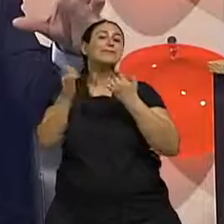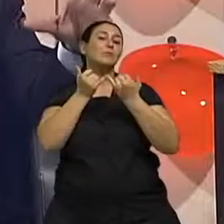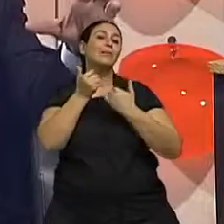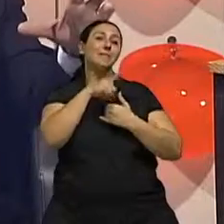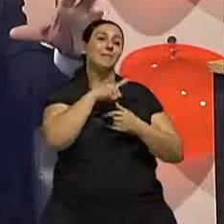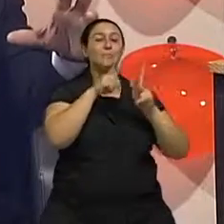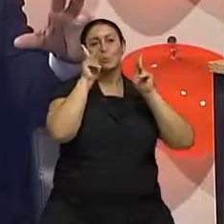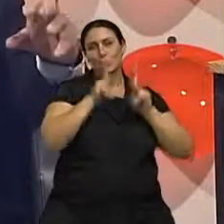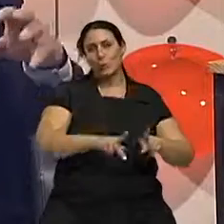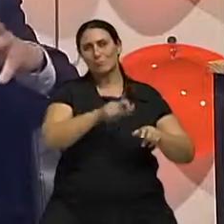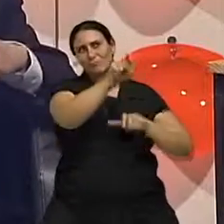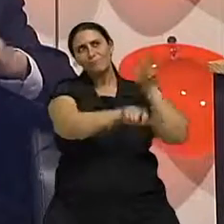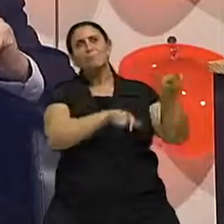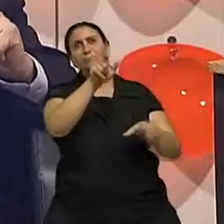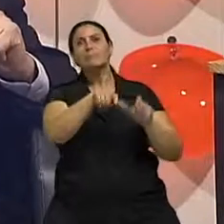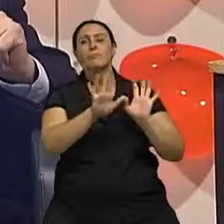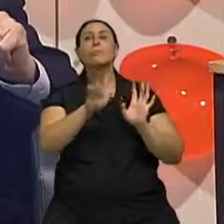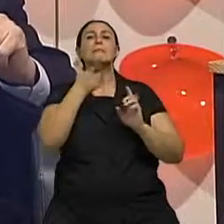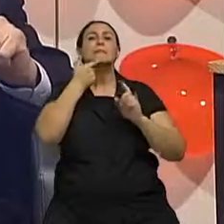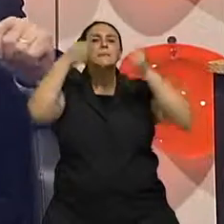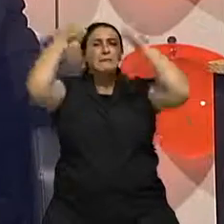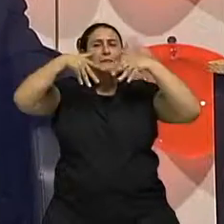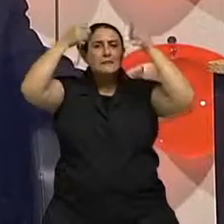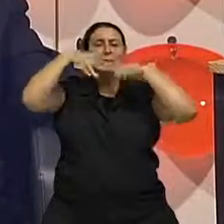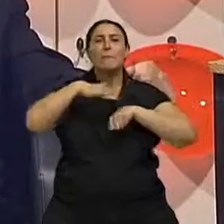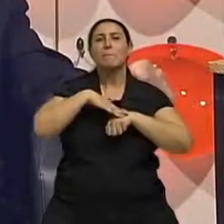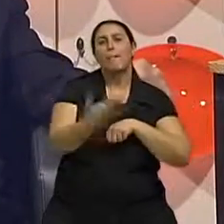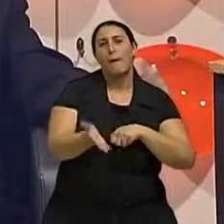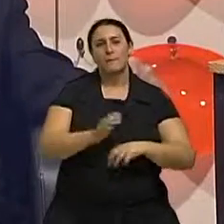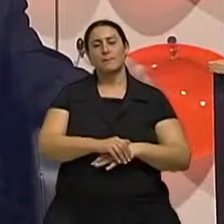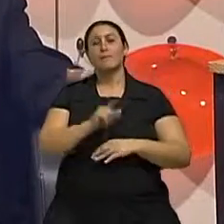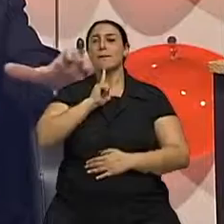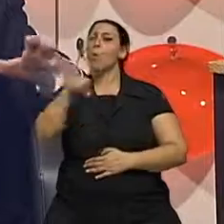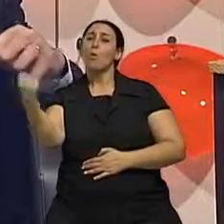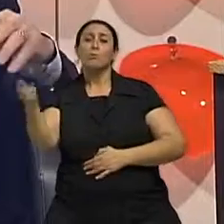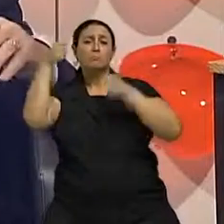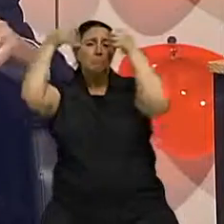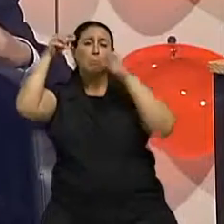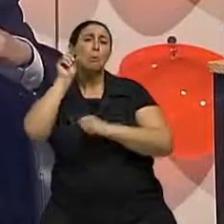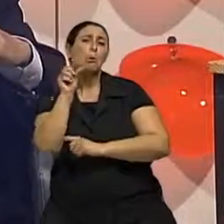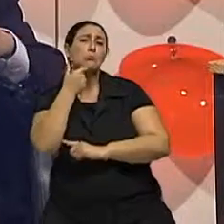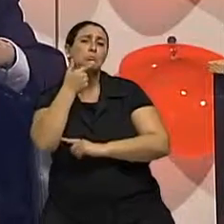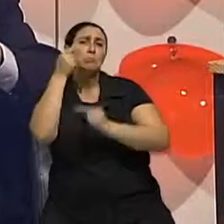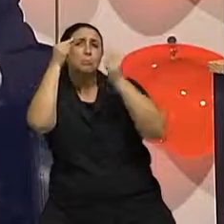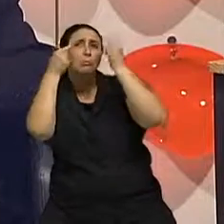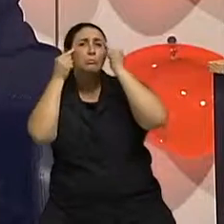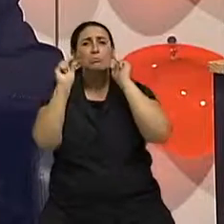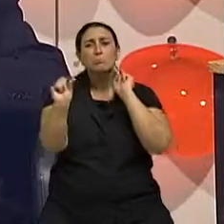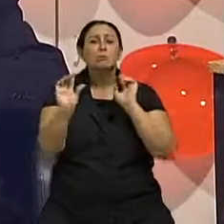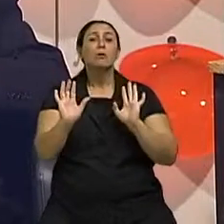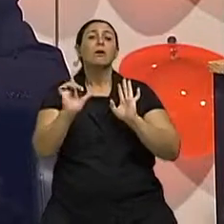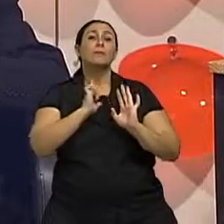tem, digamos, sangra mais, tem outras que sangram menos. E às vezes tu faz um exame pré